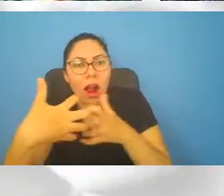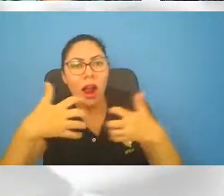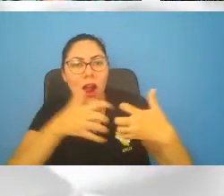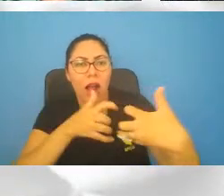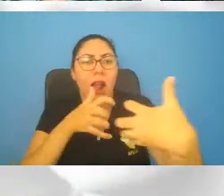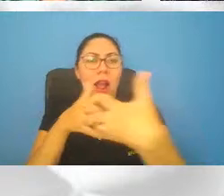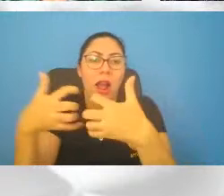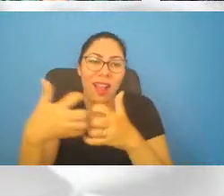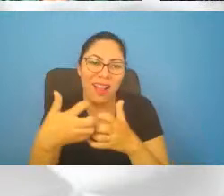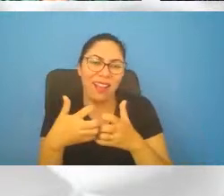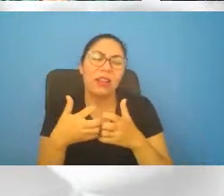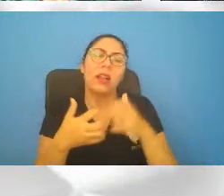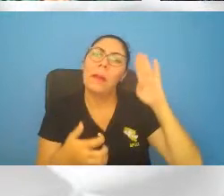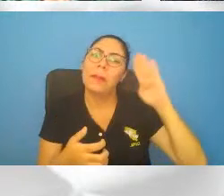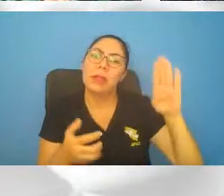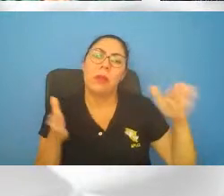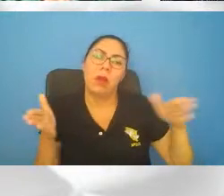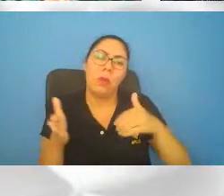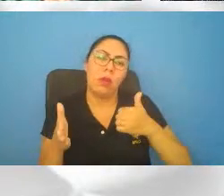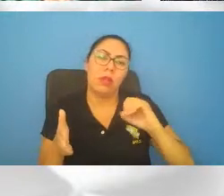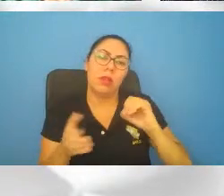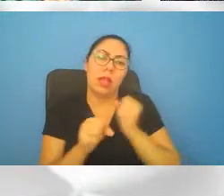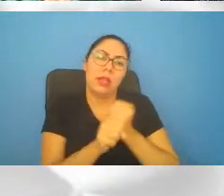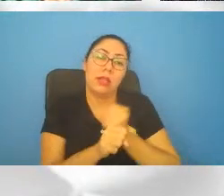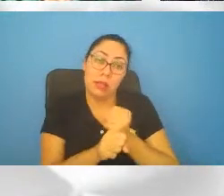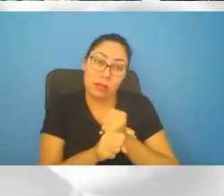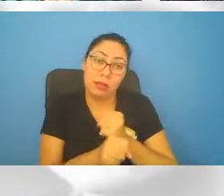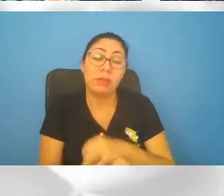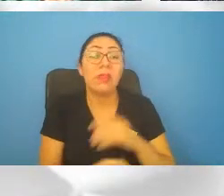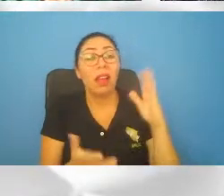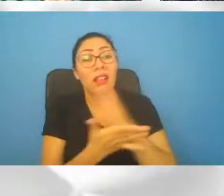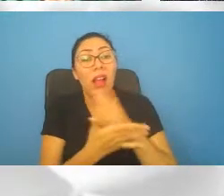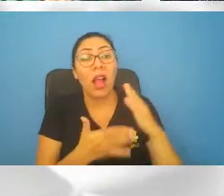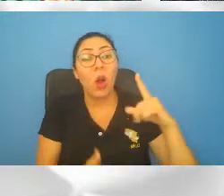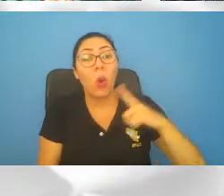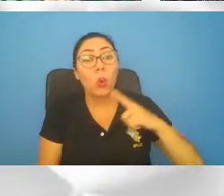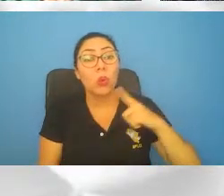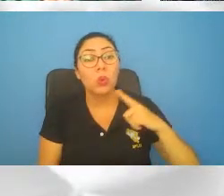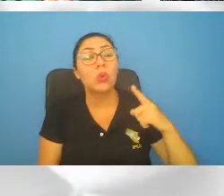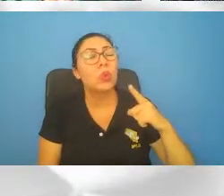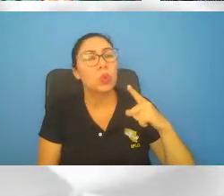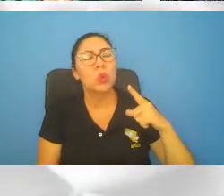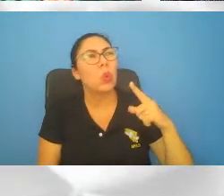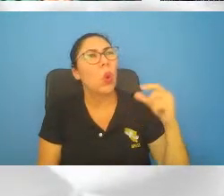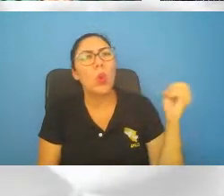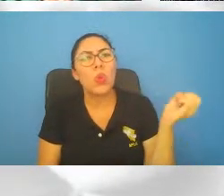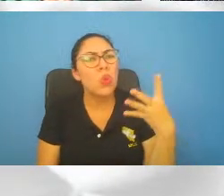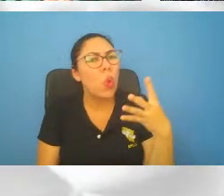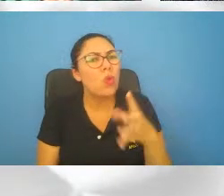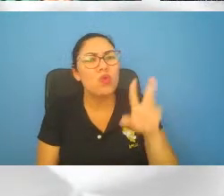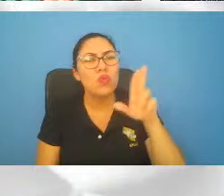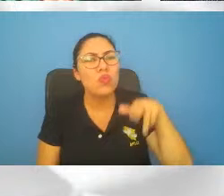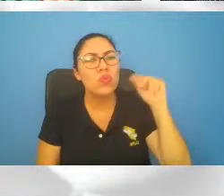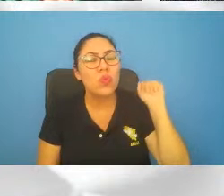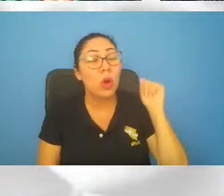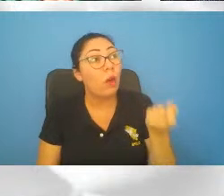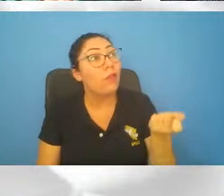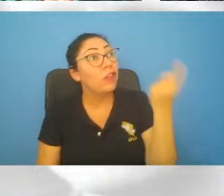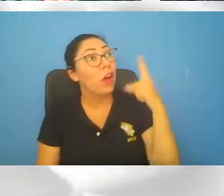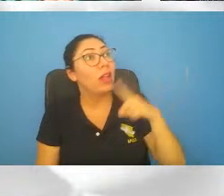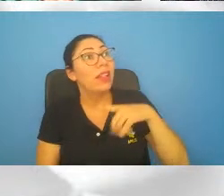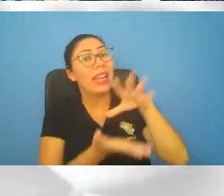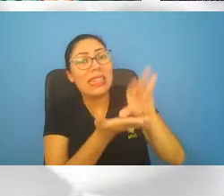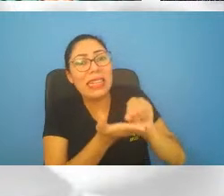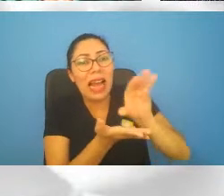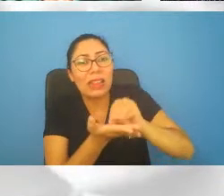principalmente. Tem satélites que você nunca ouviu falar, de repente, está um dado lá no seu objeto, sabe, é uma coisa tão